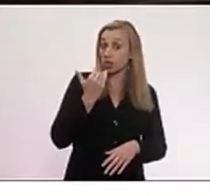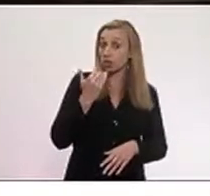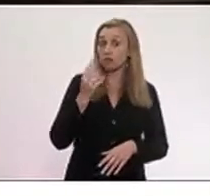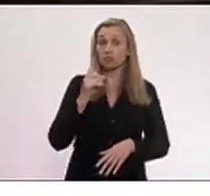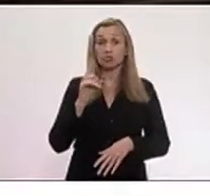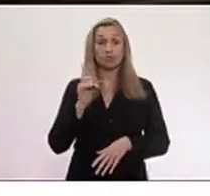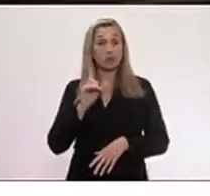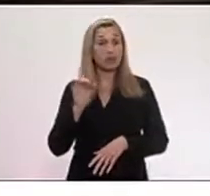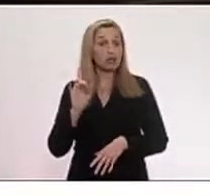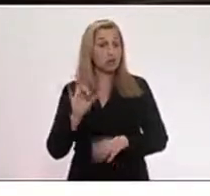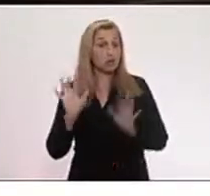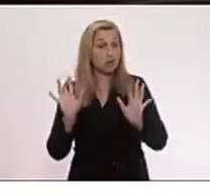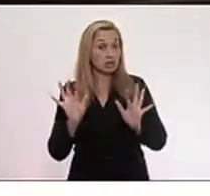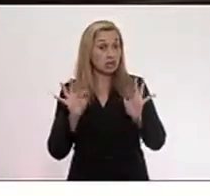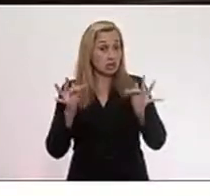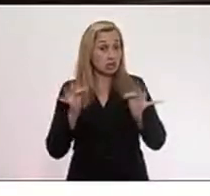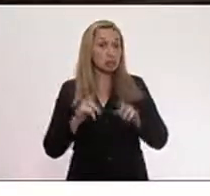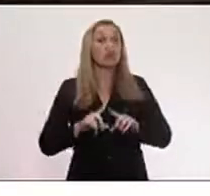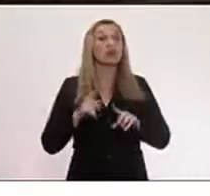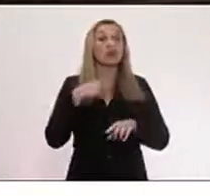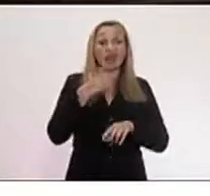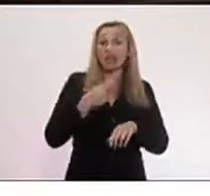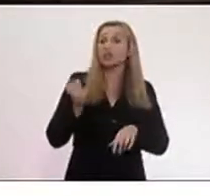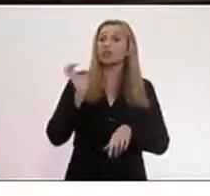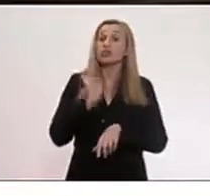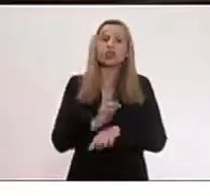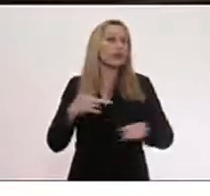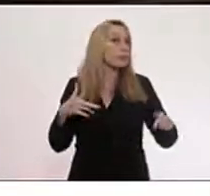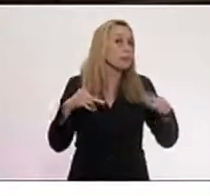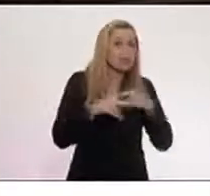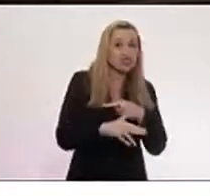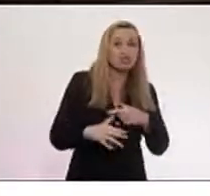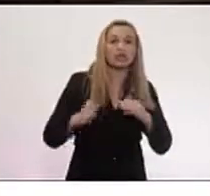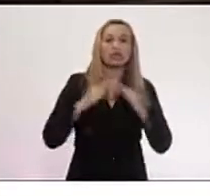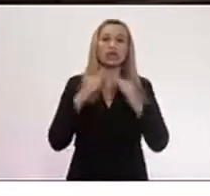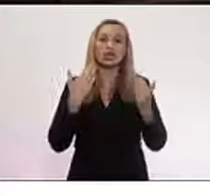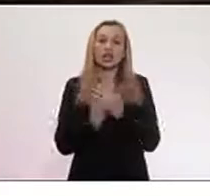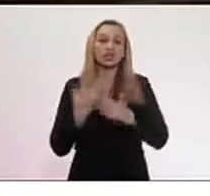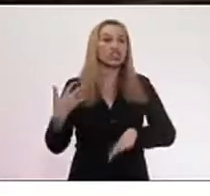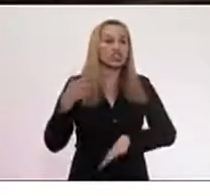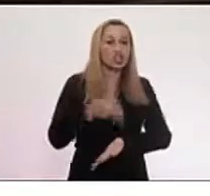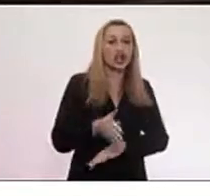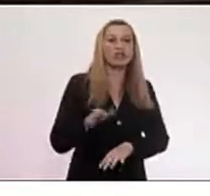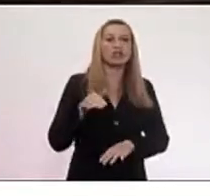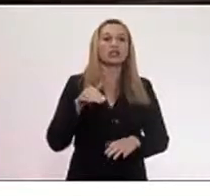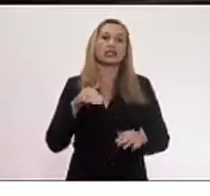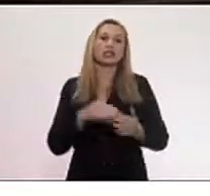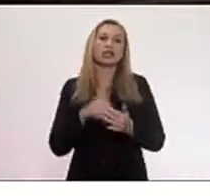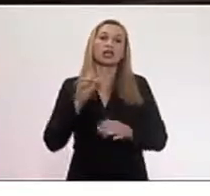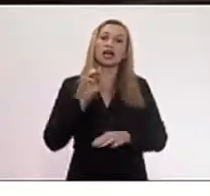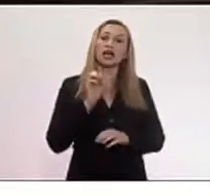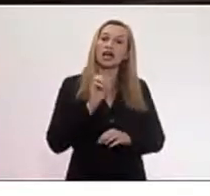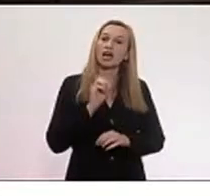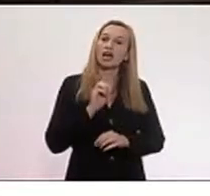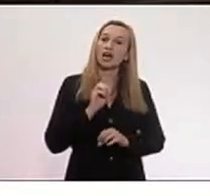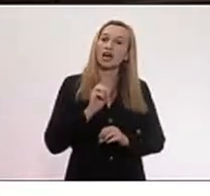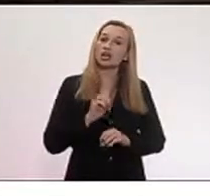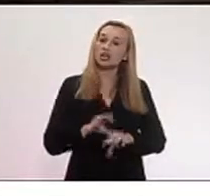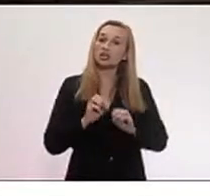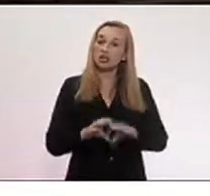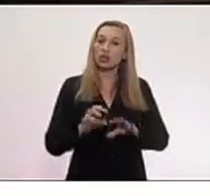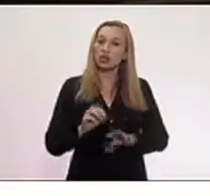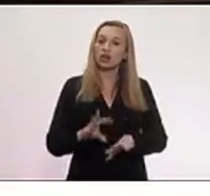na periferia. Eu estou dizendo que o Estado impediu que essa criança chegasse até a escola, pelo menos na semana passada,